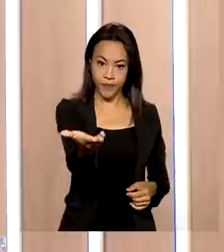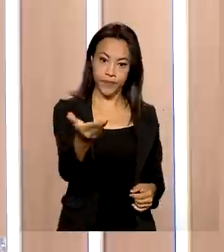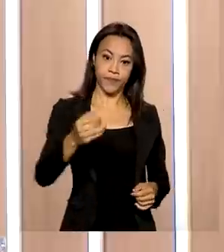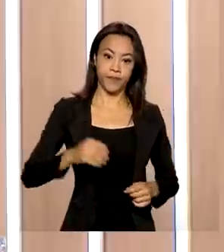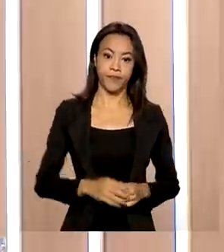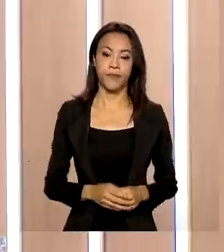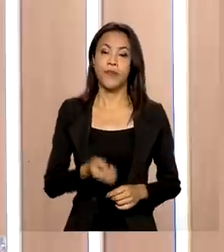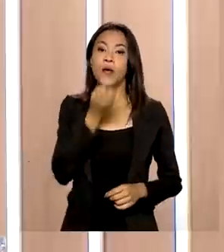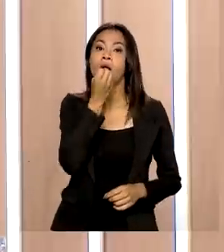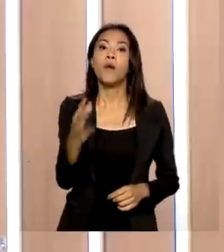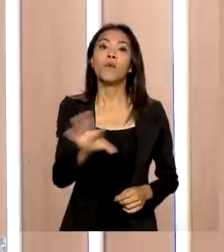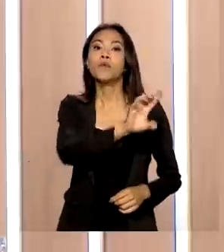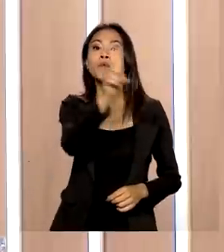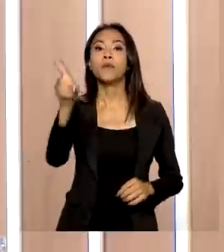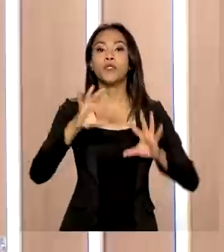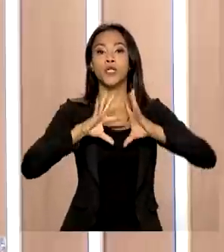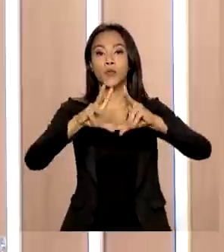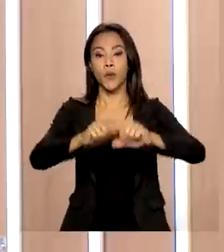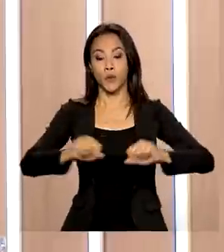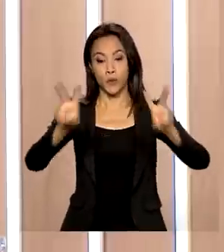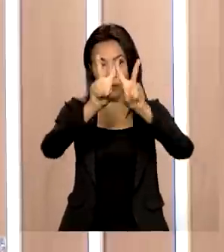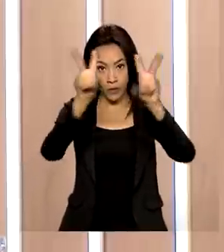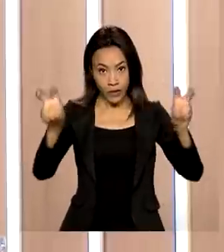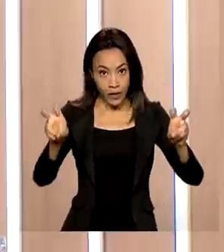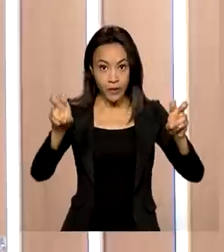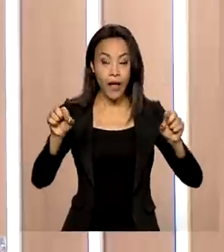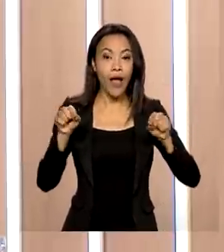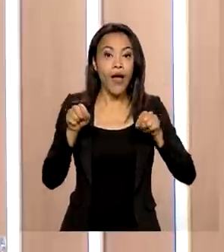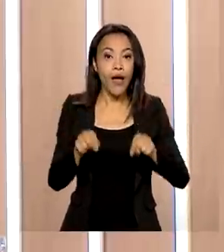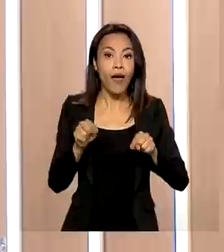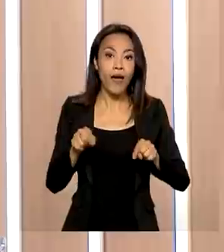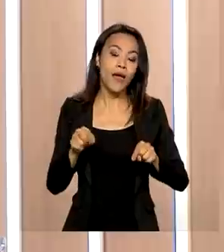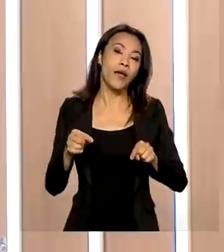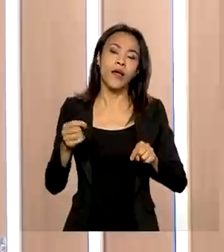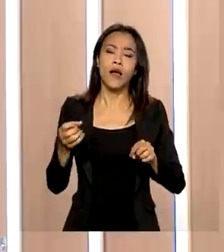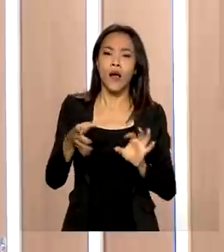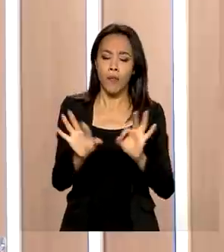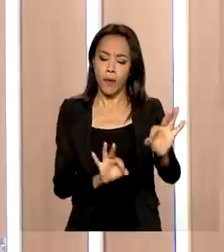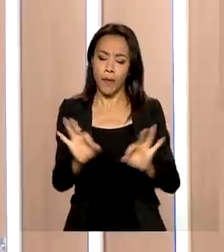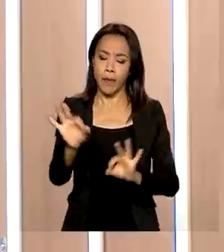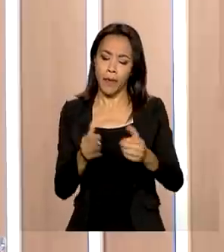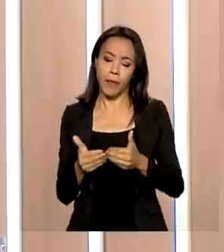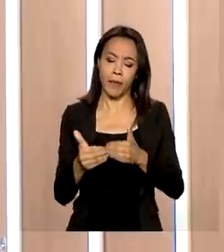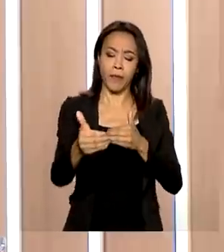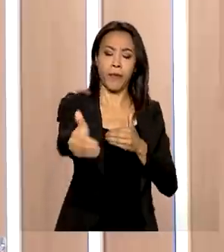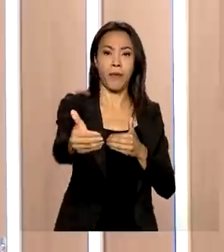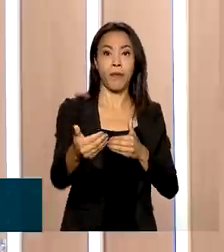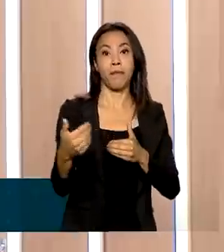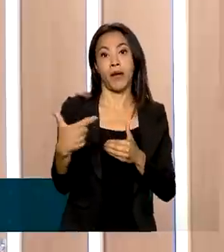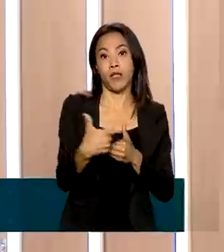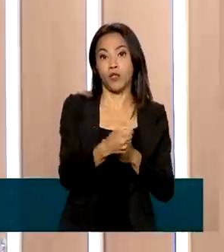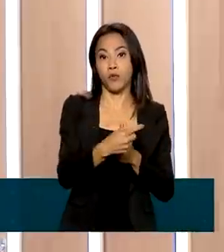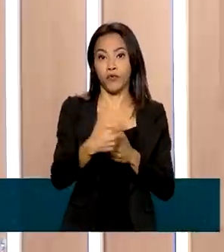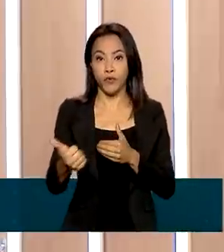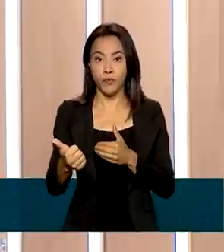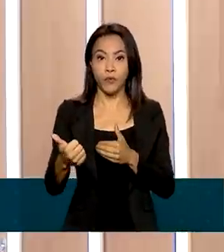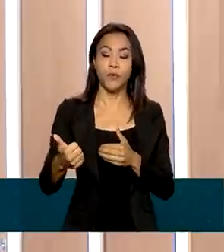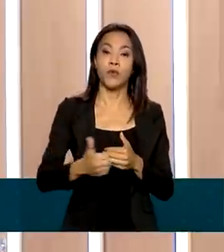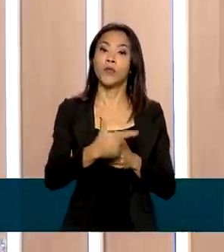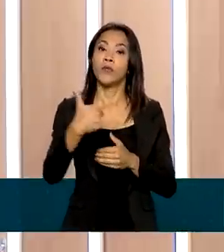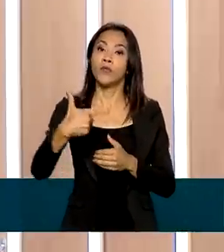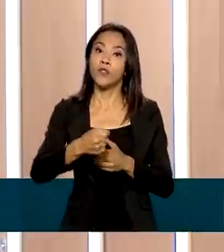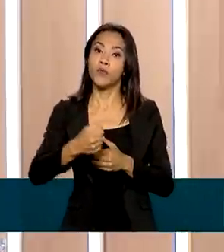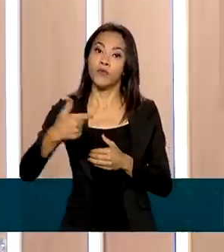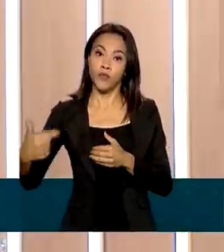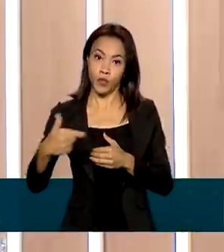Bom dia, bom dia a todos. O nosso tema de hoje é a nova estimativa da Conab para a safra de 2021 e 2022. Ontem, a